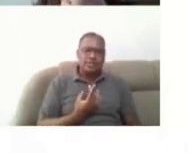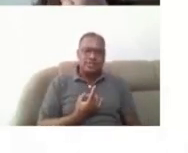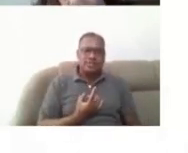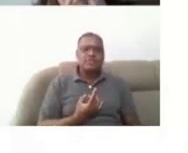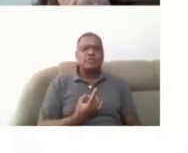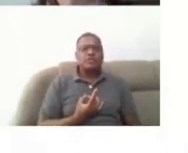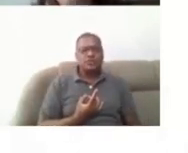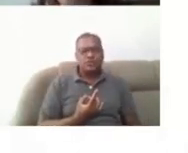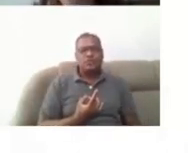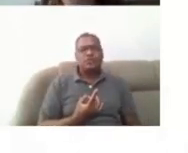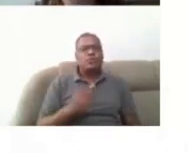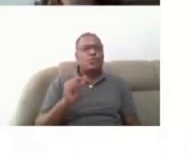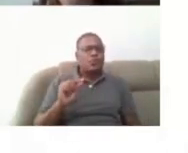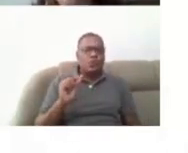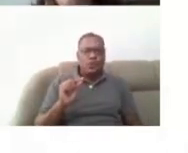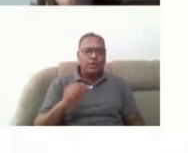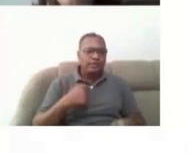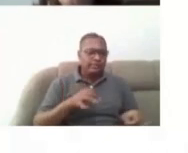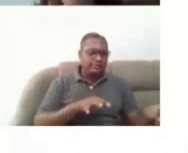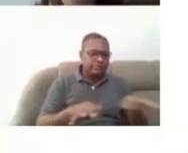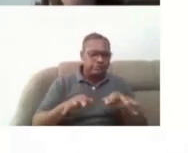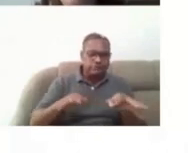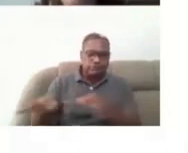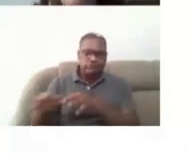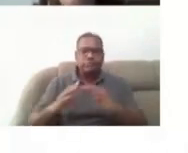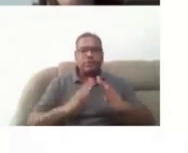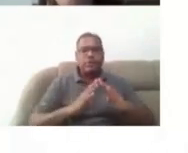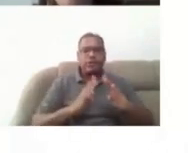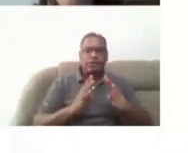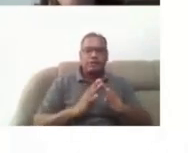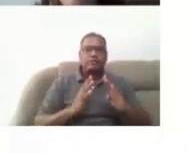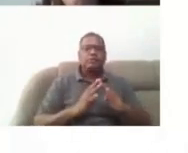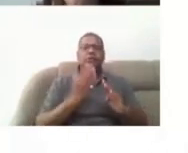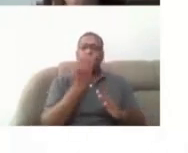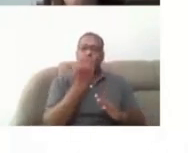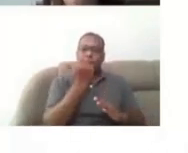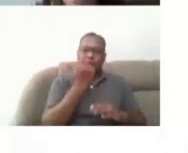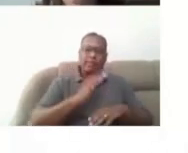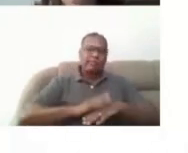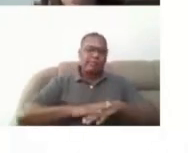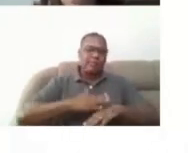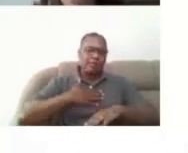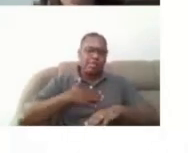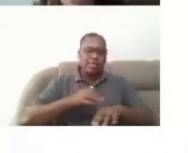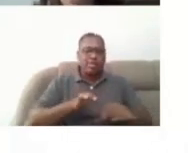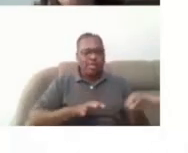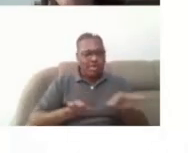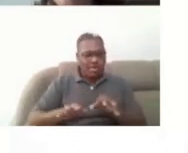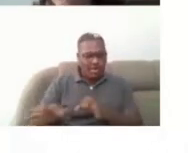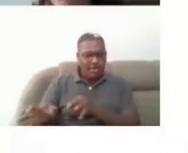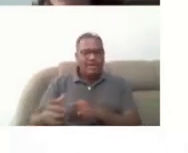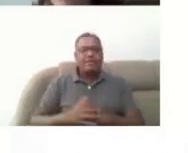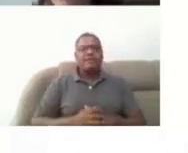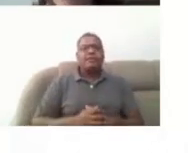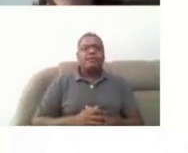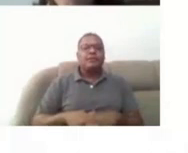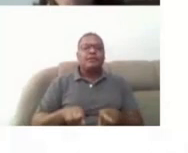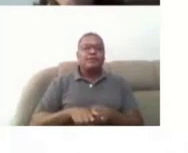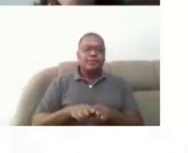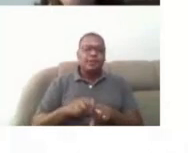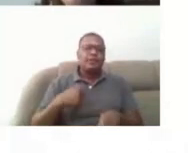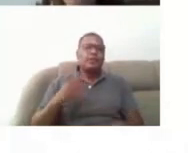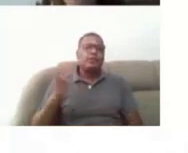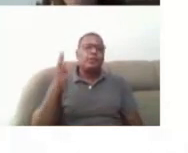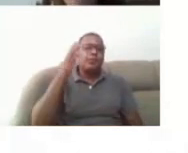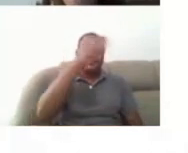a assumir, né? A organização da sua casa, o preparo da sua própria comida, né? Se eslocar até o local de estudo,